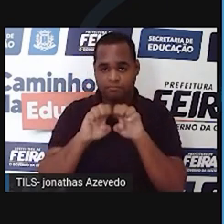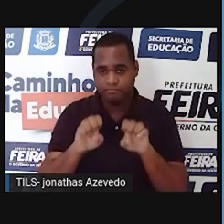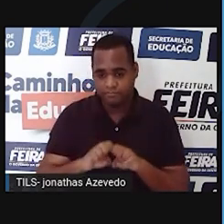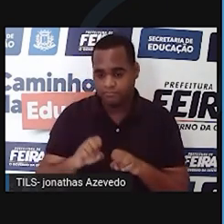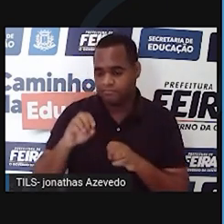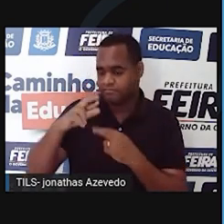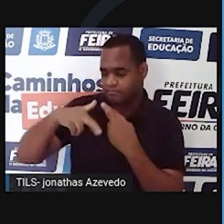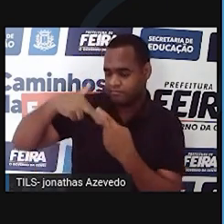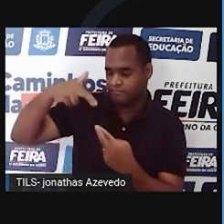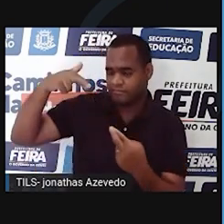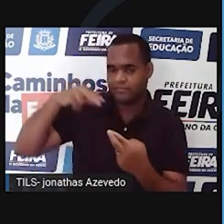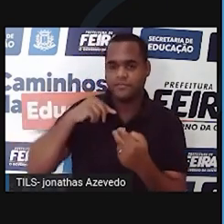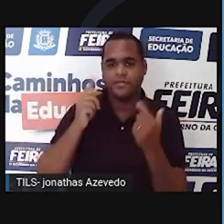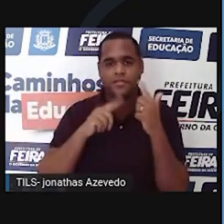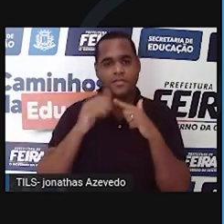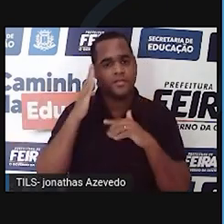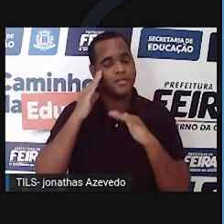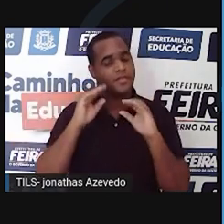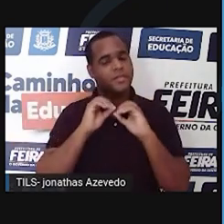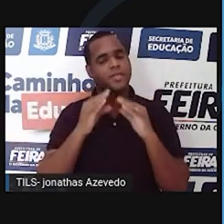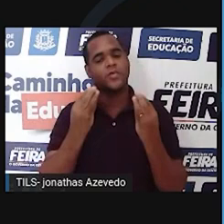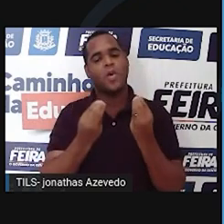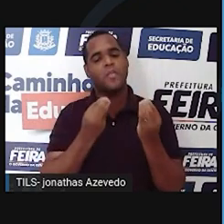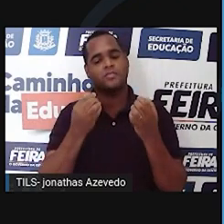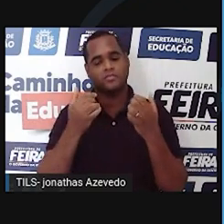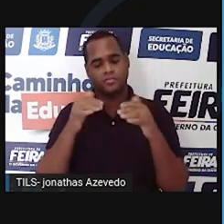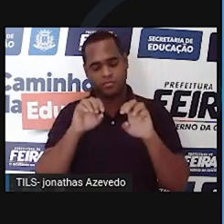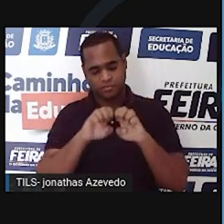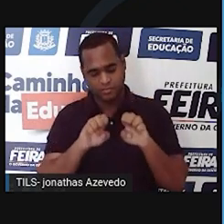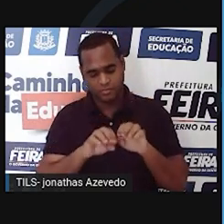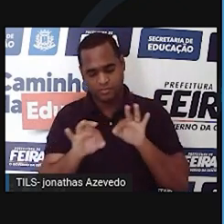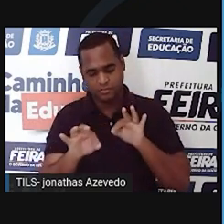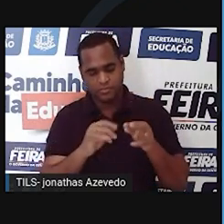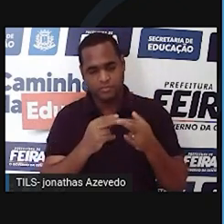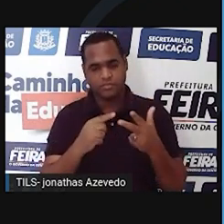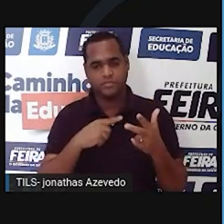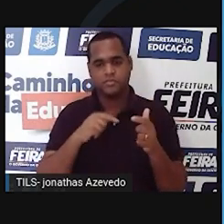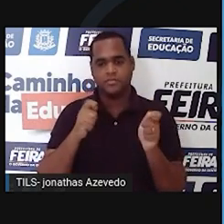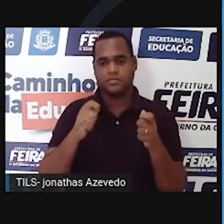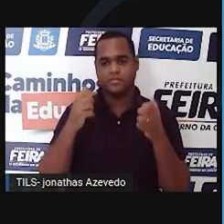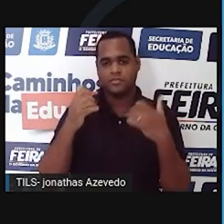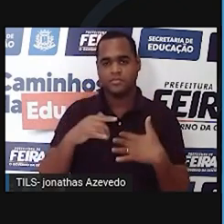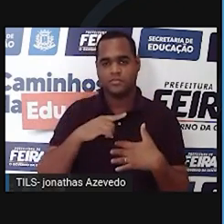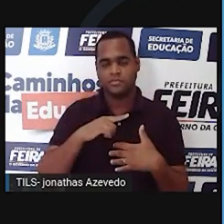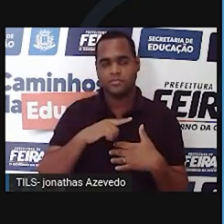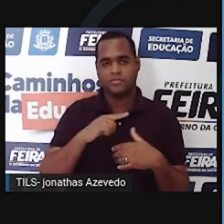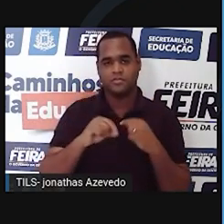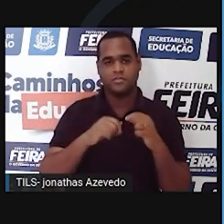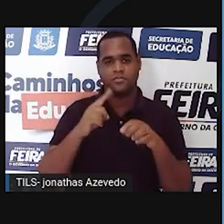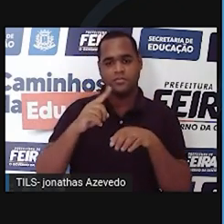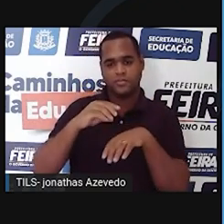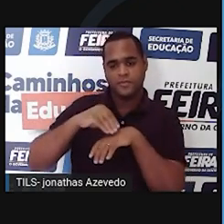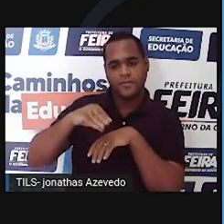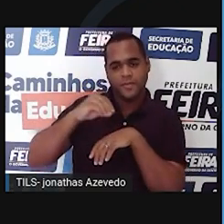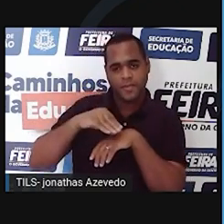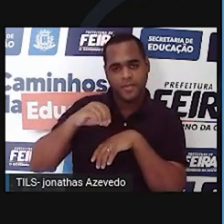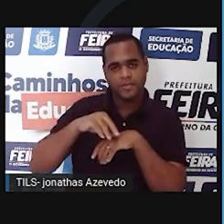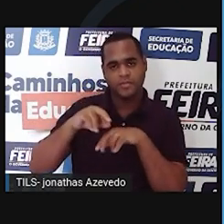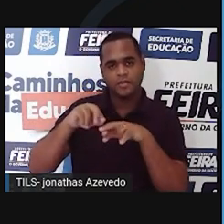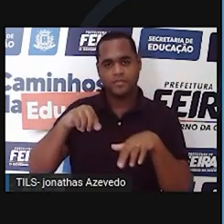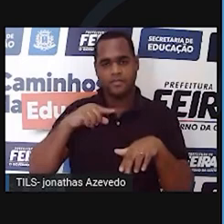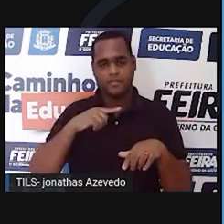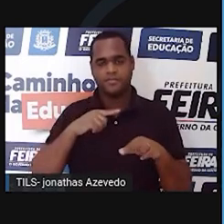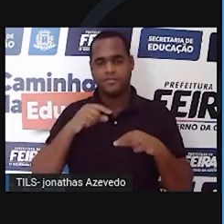DNA, a gente consegue entender como que ele se divide e como que ele se replica, armazenando essa mesma informação para as